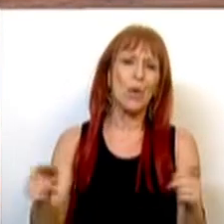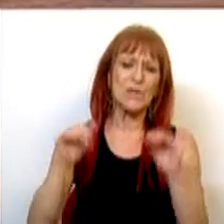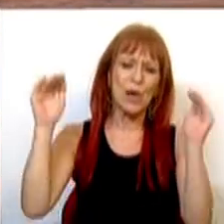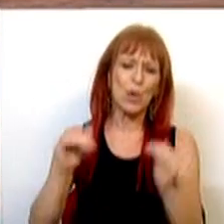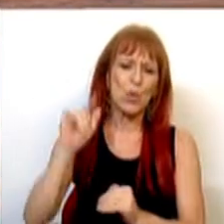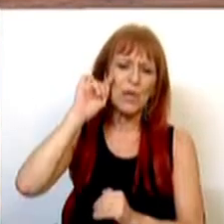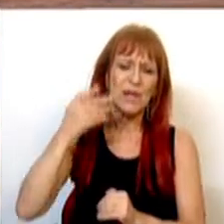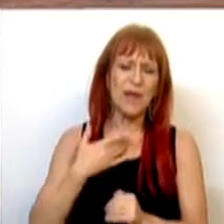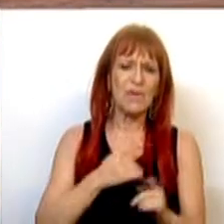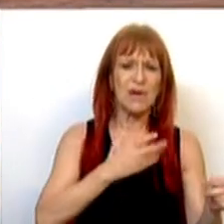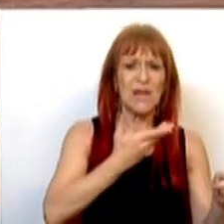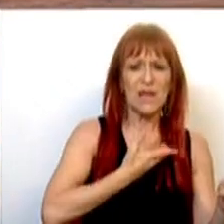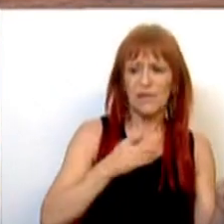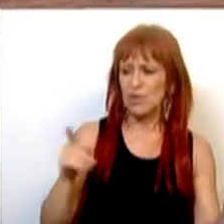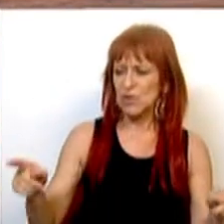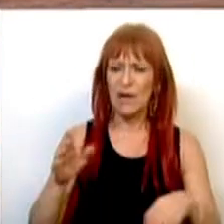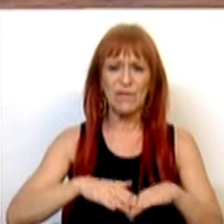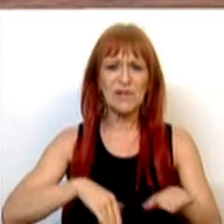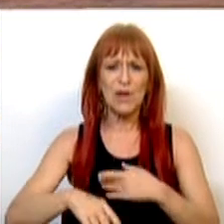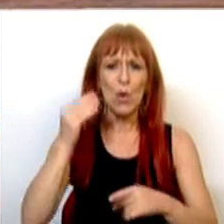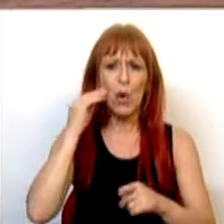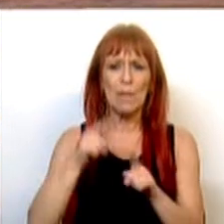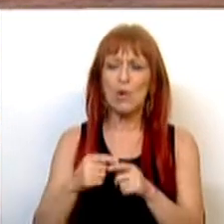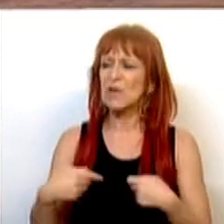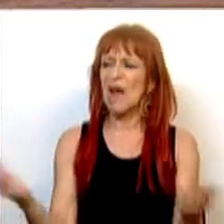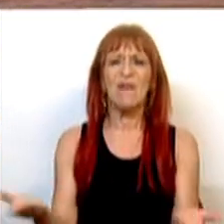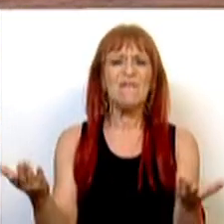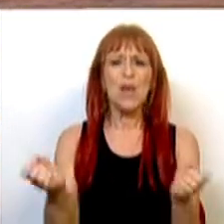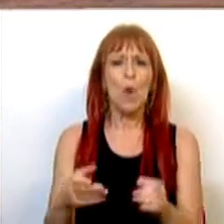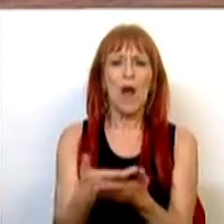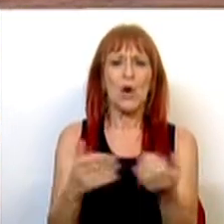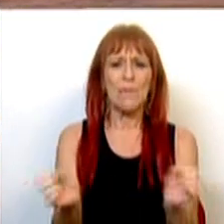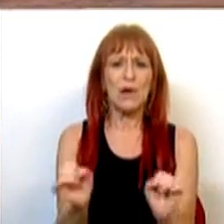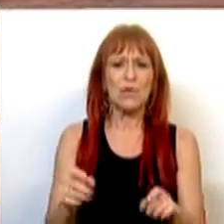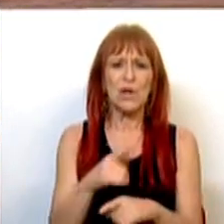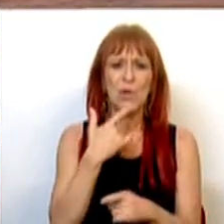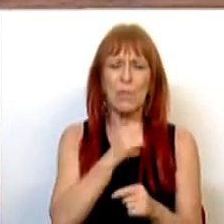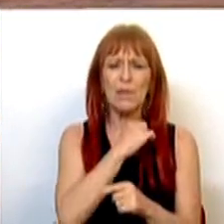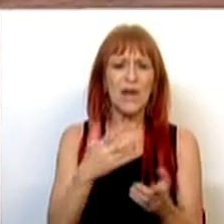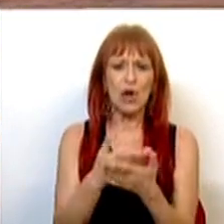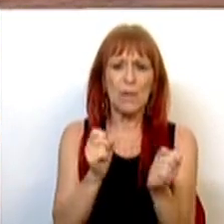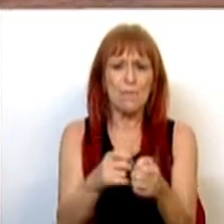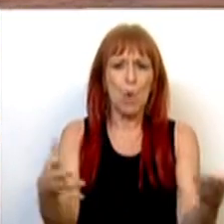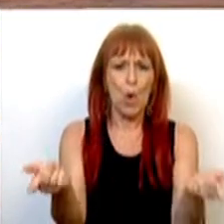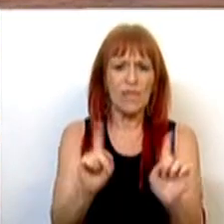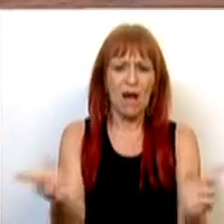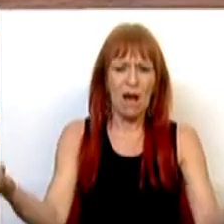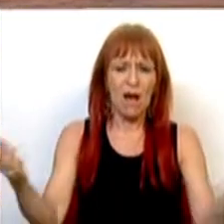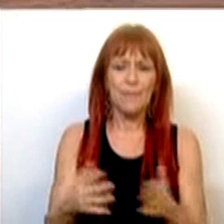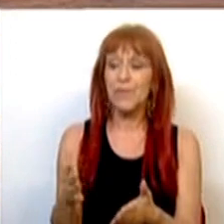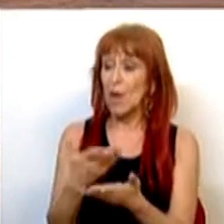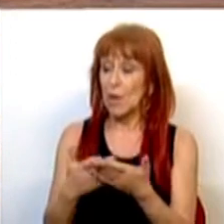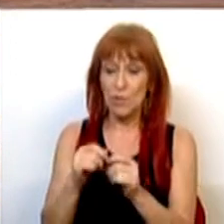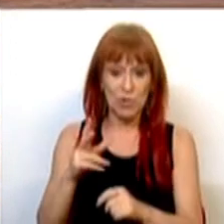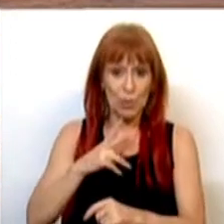redução do déficit e da dívida se fazia à custa da falta de estímulos à economia, que não permitia a economia crescer. De facto, a